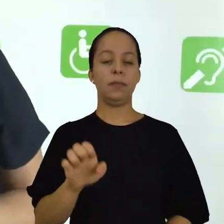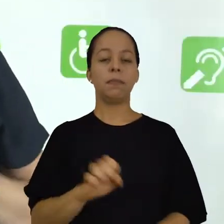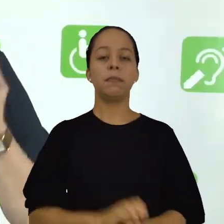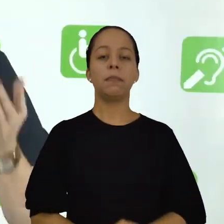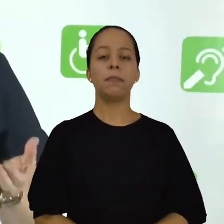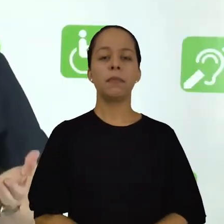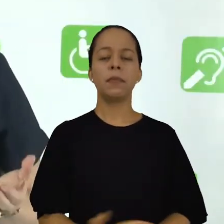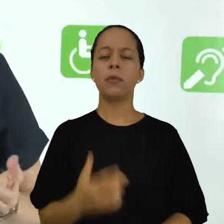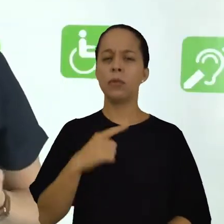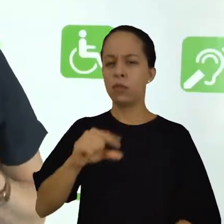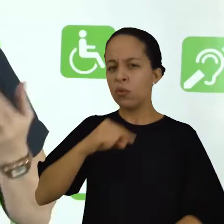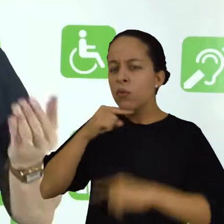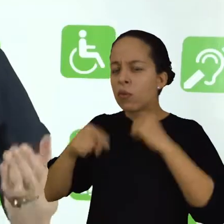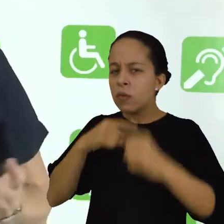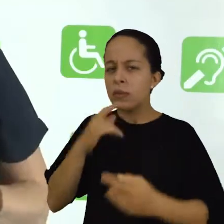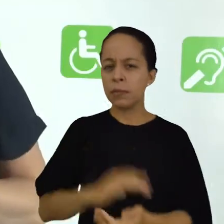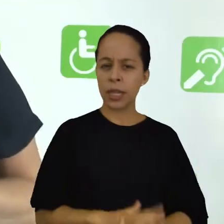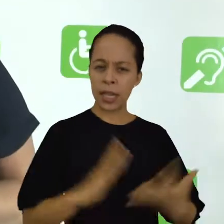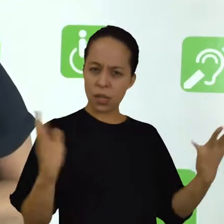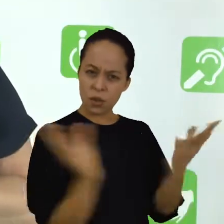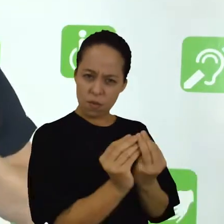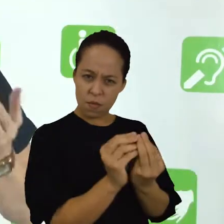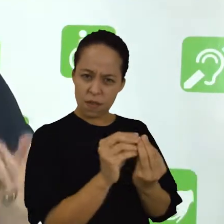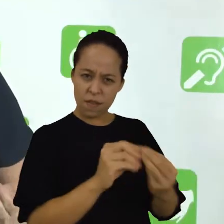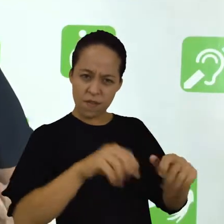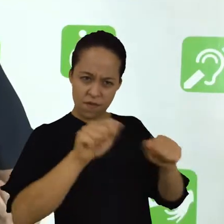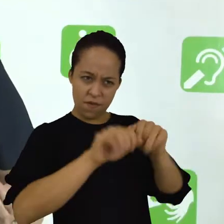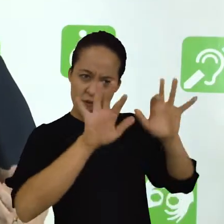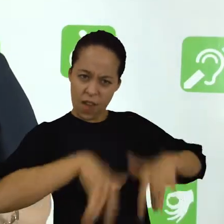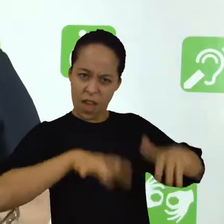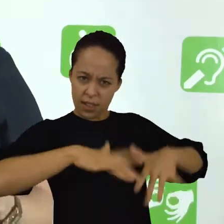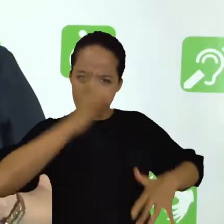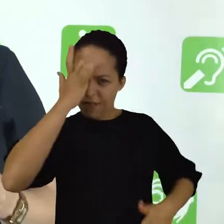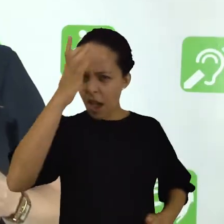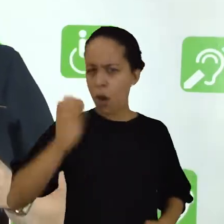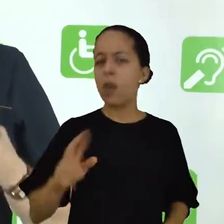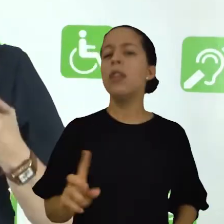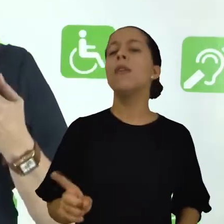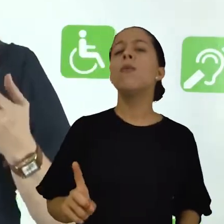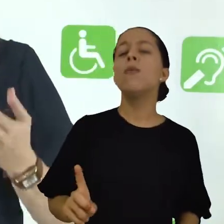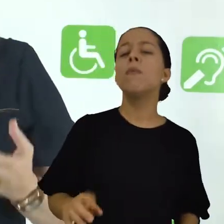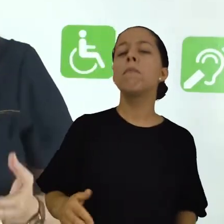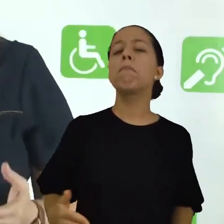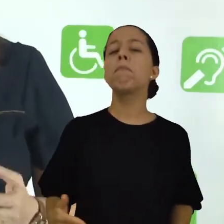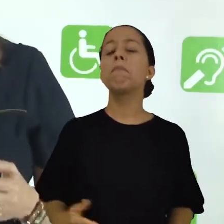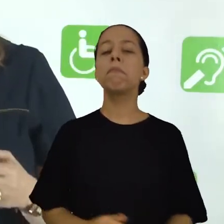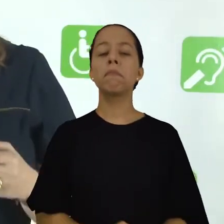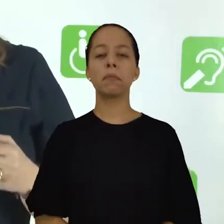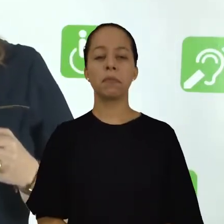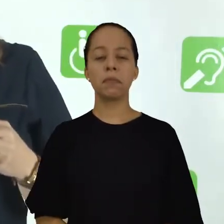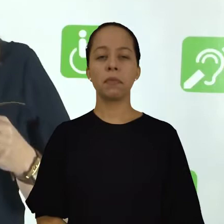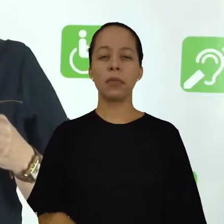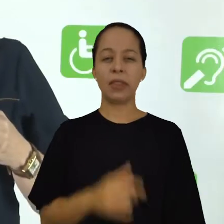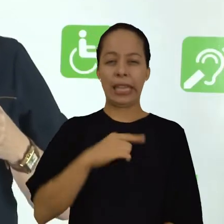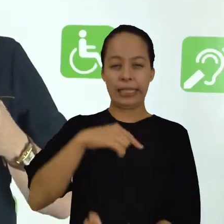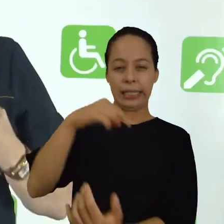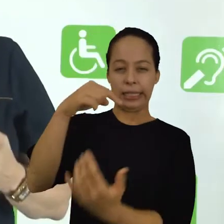questionamento. Afinal de contas, fazer um resumo é fácil ou não? Geralmente, as dificuldades